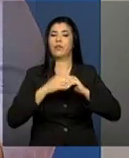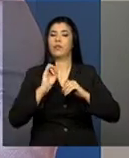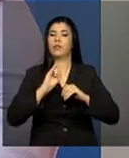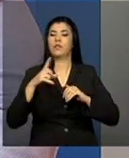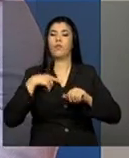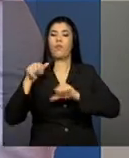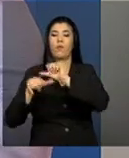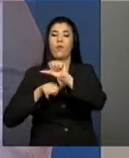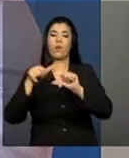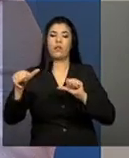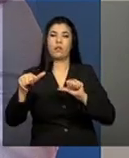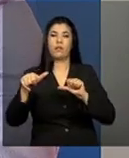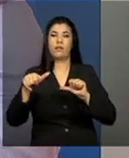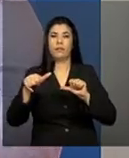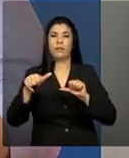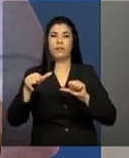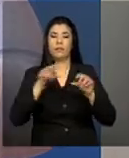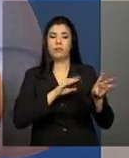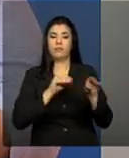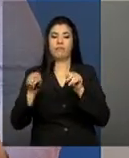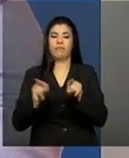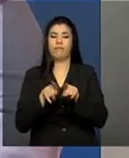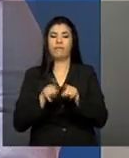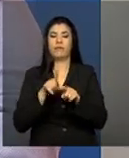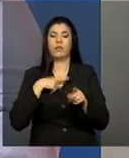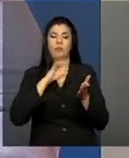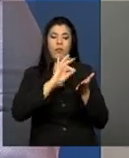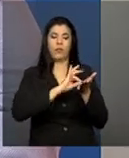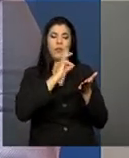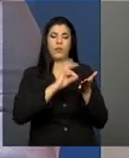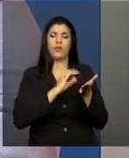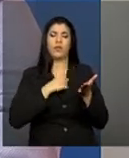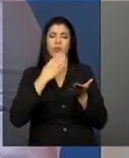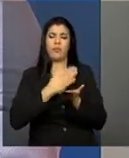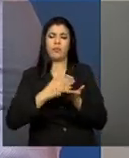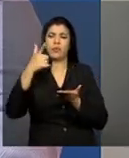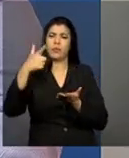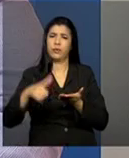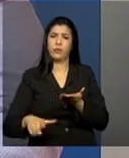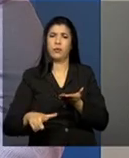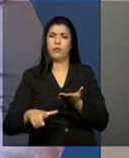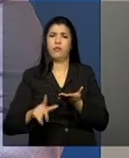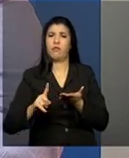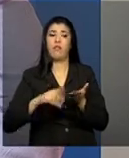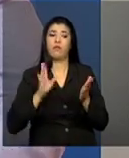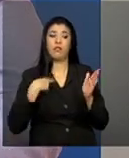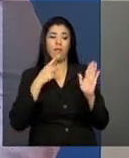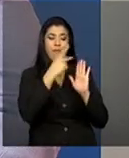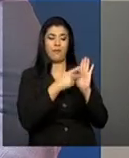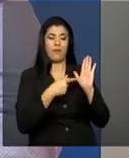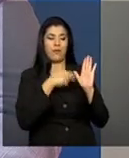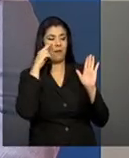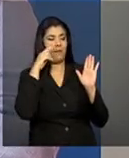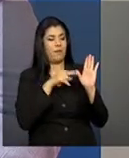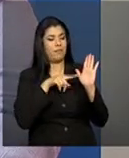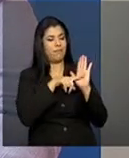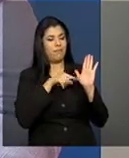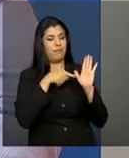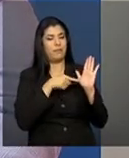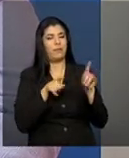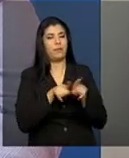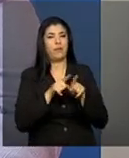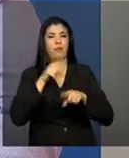profissionais e você ter esse registro, não começar de novo o atendimento. E, por parte, vamos dizer assim, da